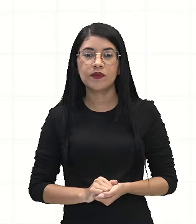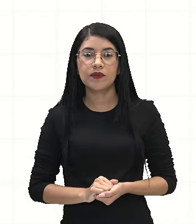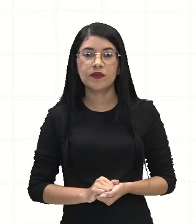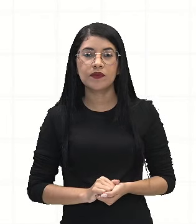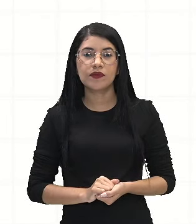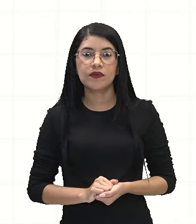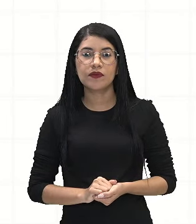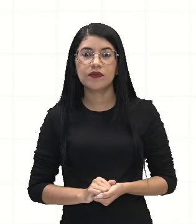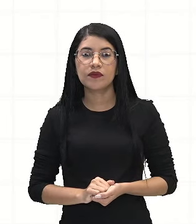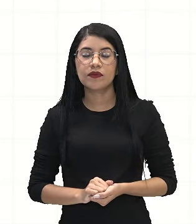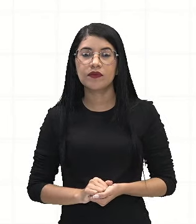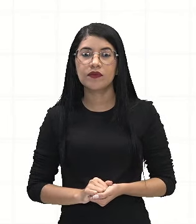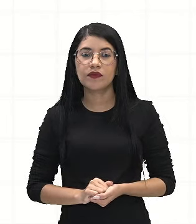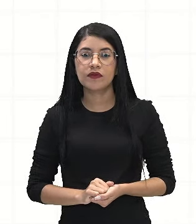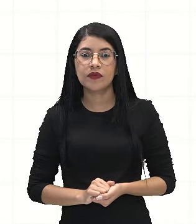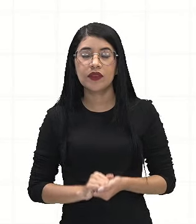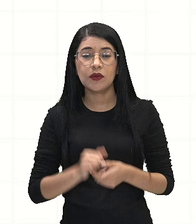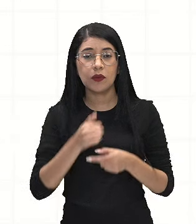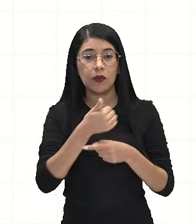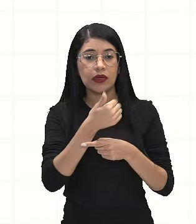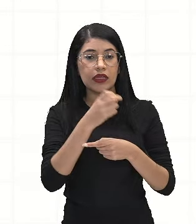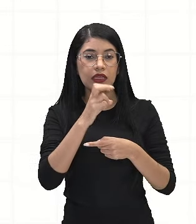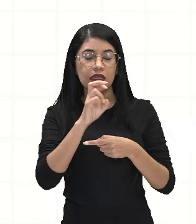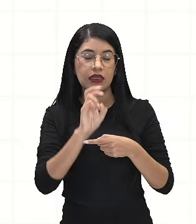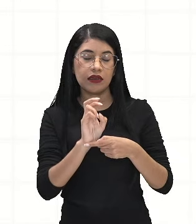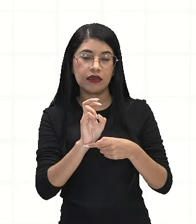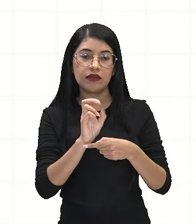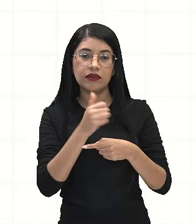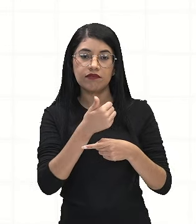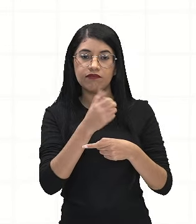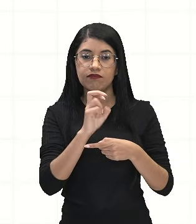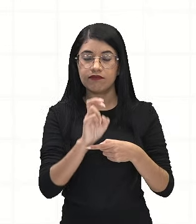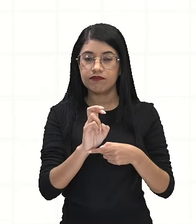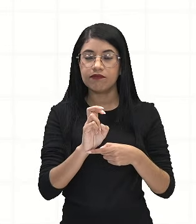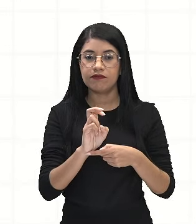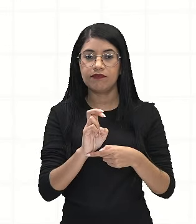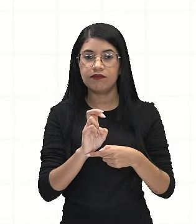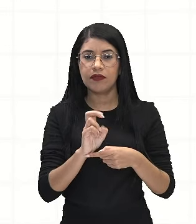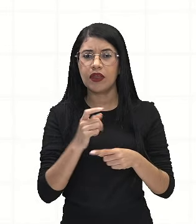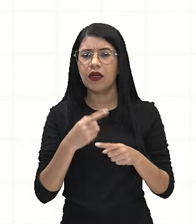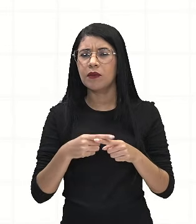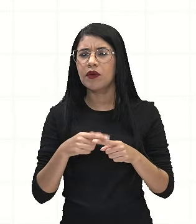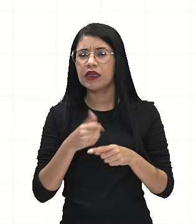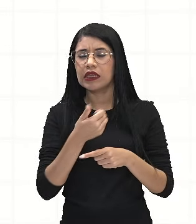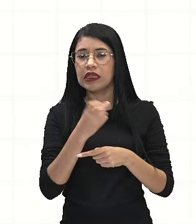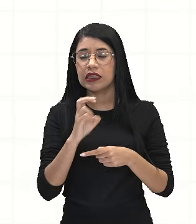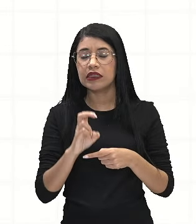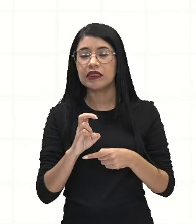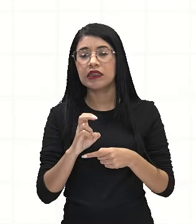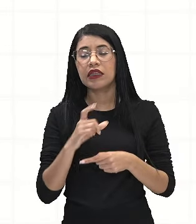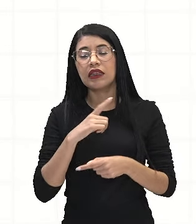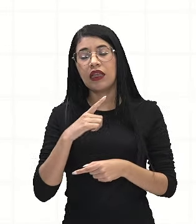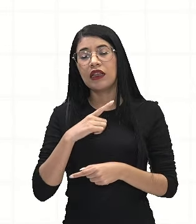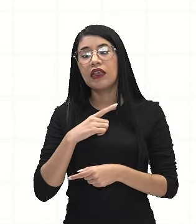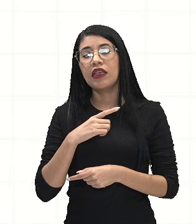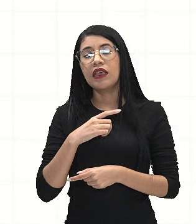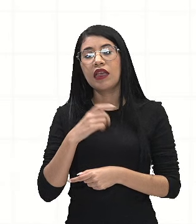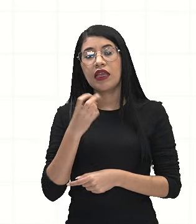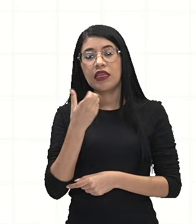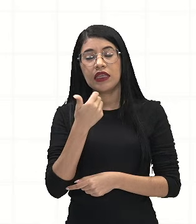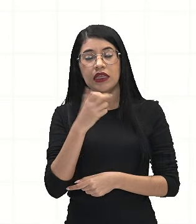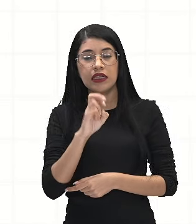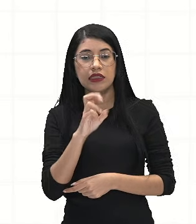quer? São 15 possibilidades. Por que 15? Porque eu tenho 15 criadores de